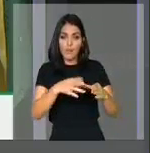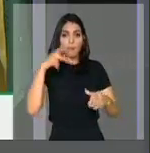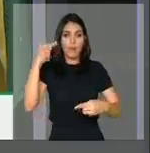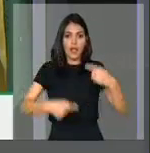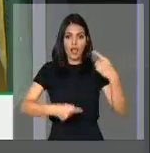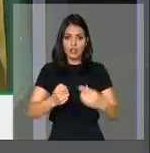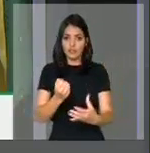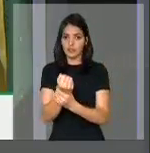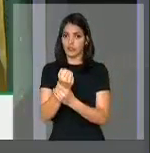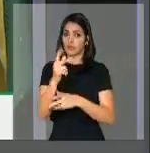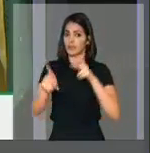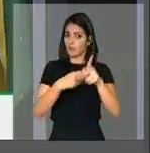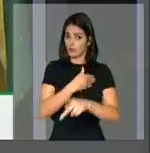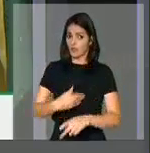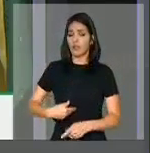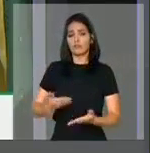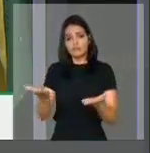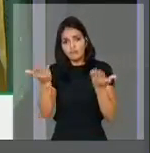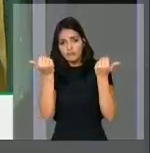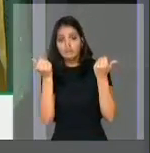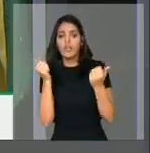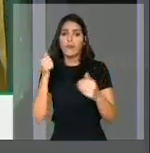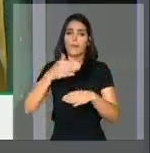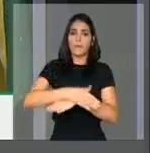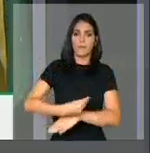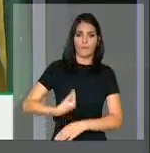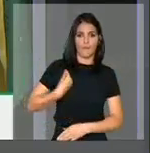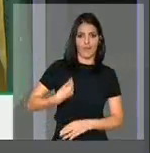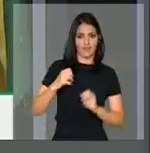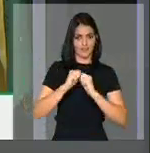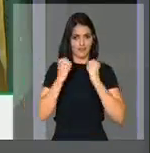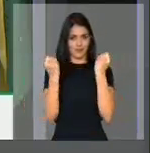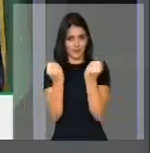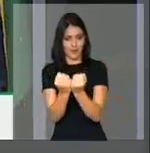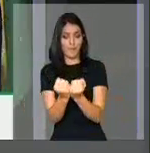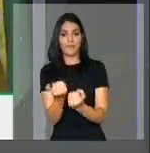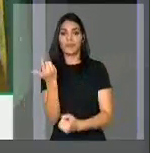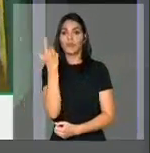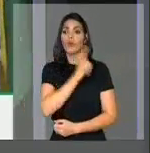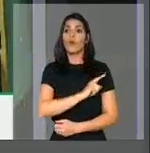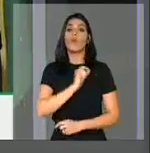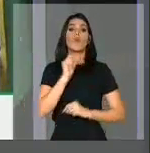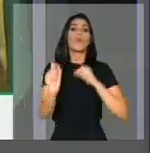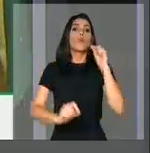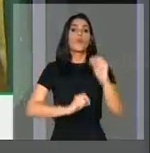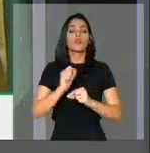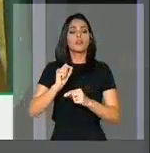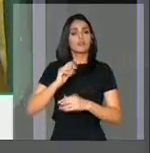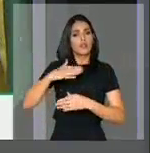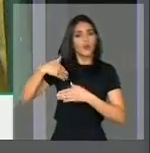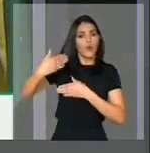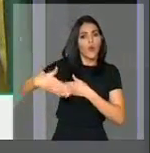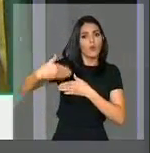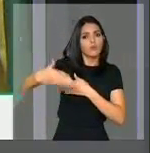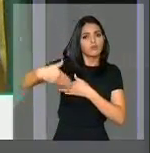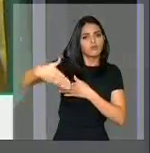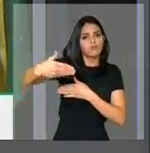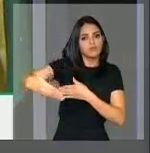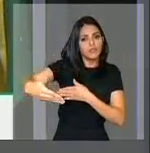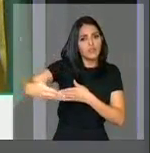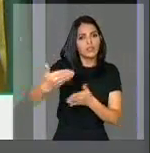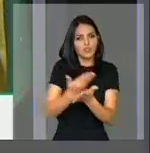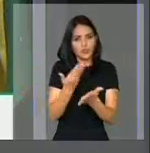Pública, para participarem deste seminário, para que possamos aí dar prosseguimento e